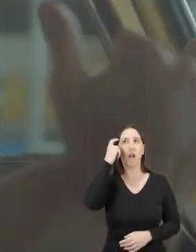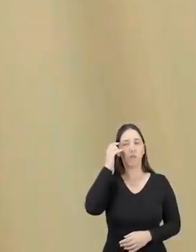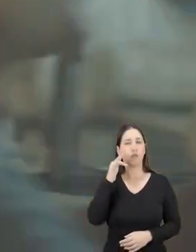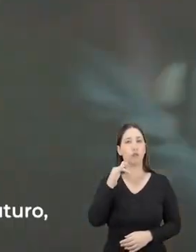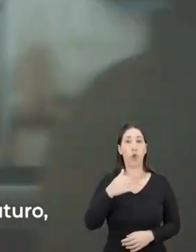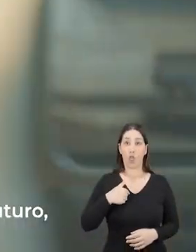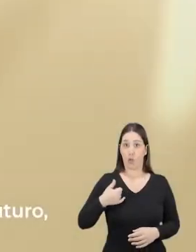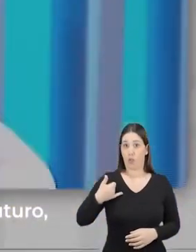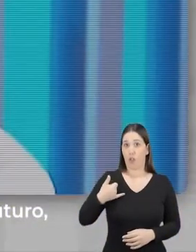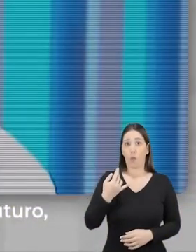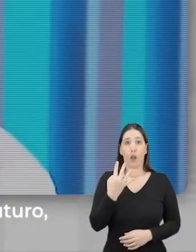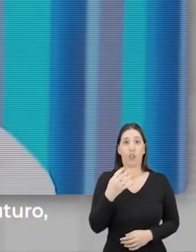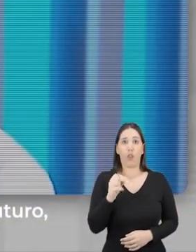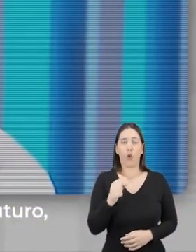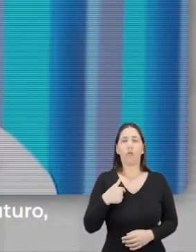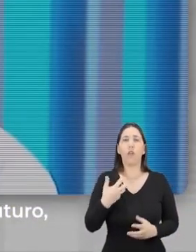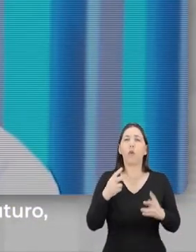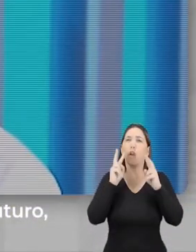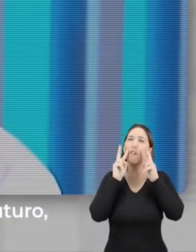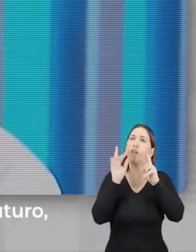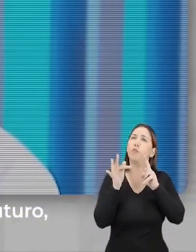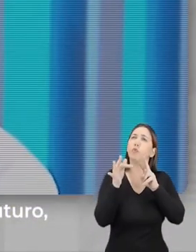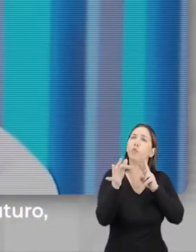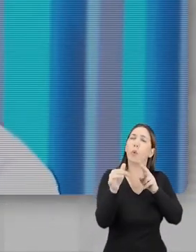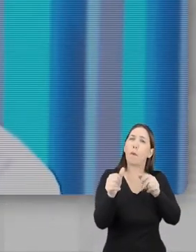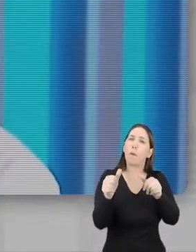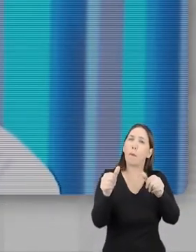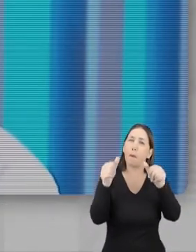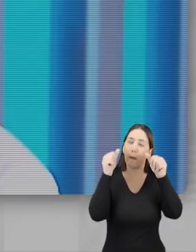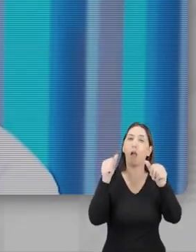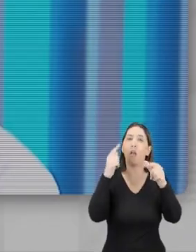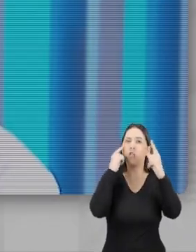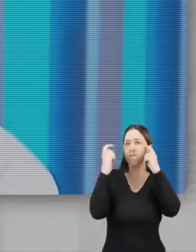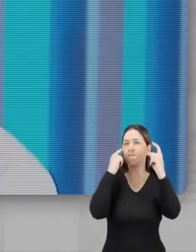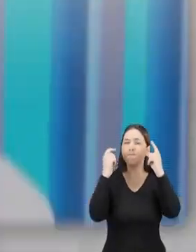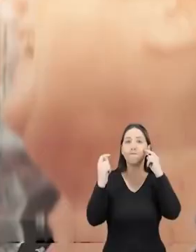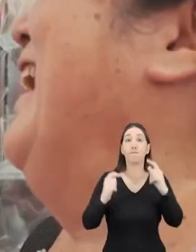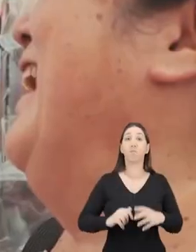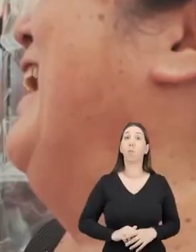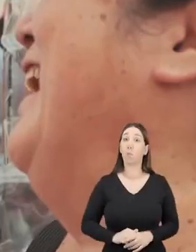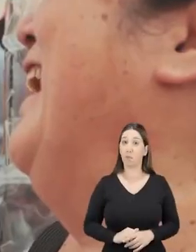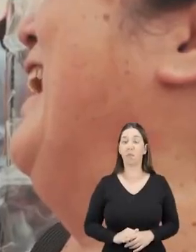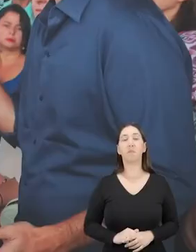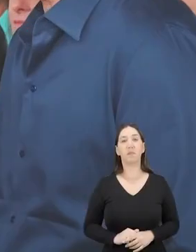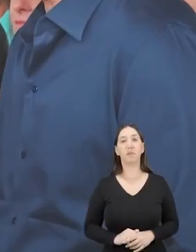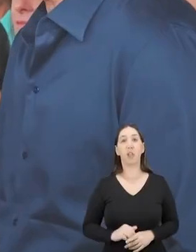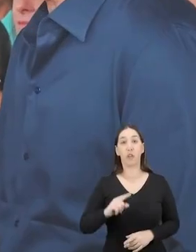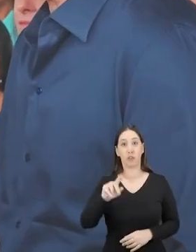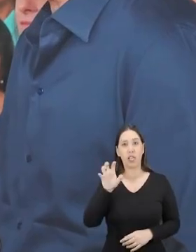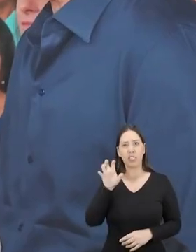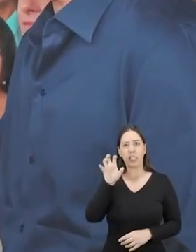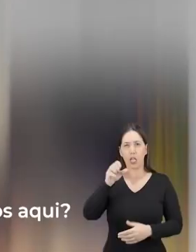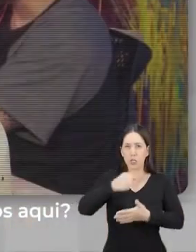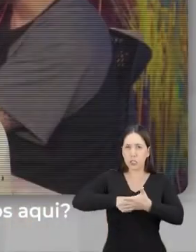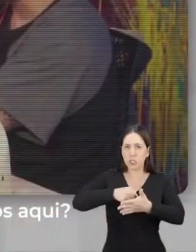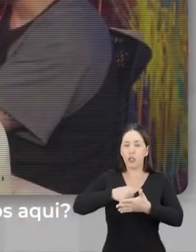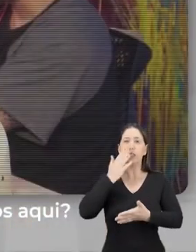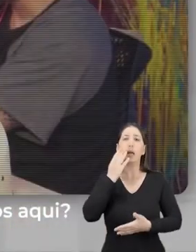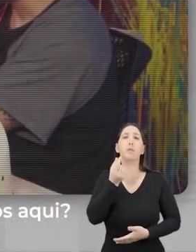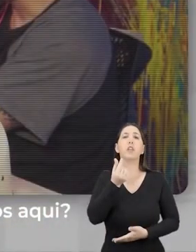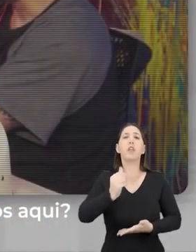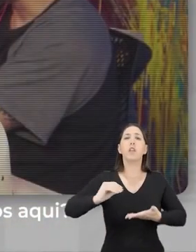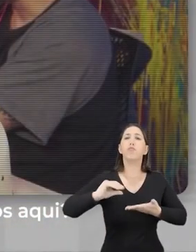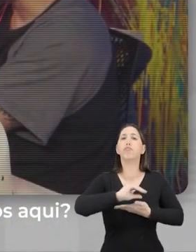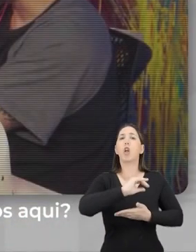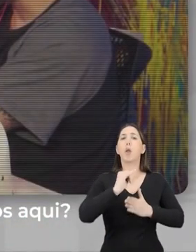cabeça no futuro. Estou aqui nos meus 48 anos de idade para olhar para o futuro, para fazer mais, para inovar. Um paulista que briga pelo Estado. Sabe quanto